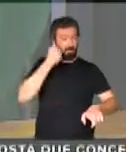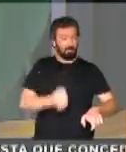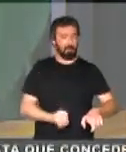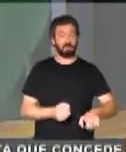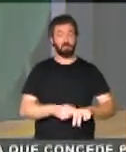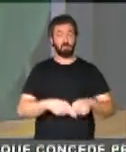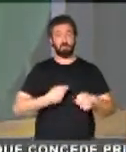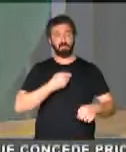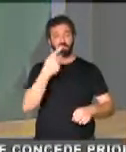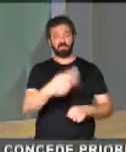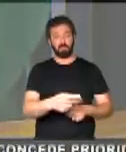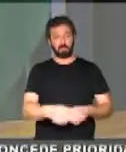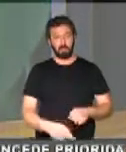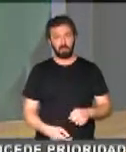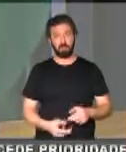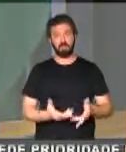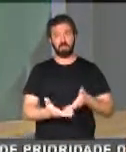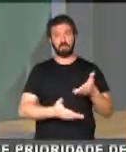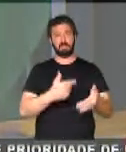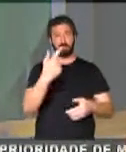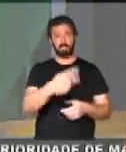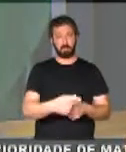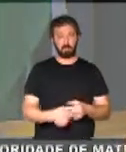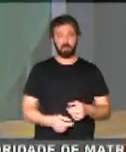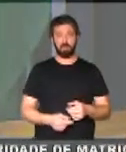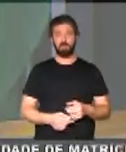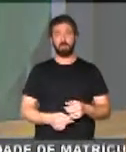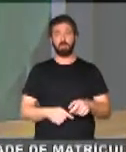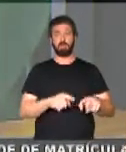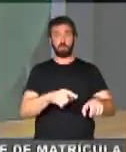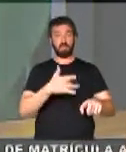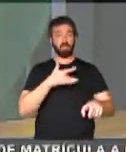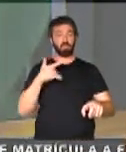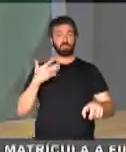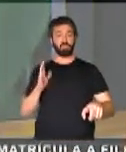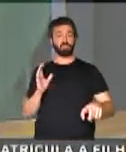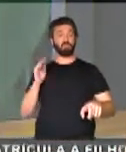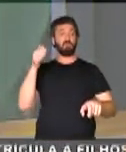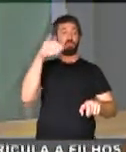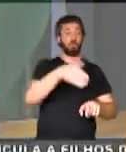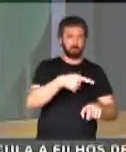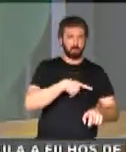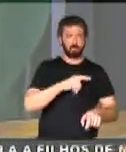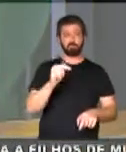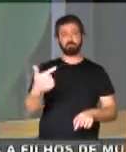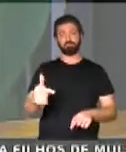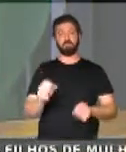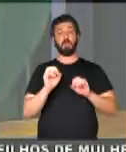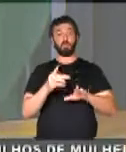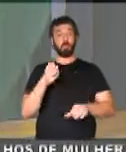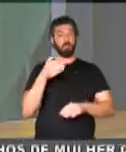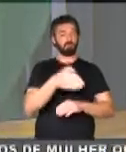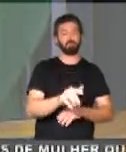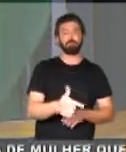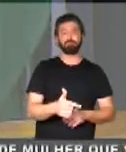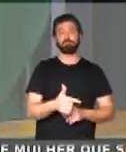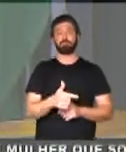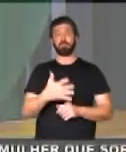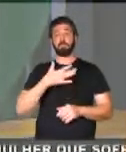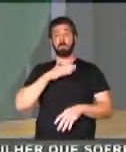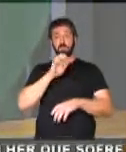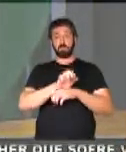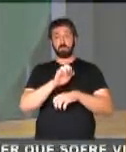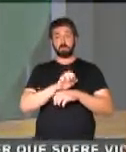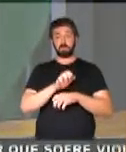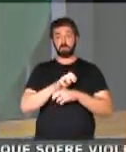pelas condições em que vivem, como são tratados. No campo não chega saúde, presidente Frota, não chega educação. No meu